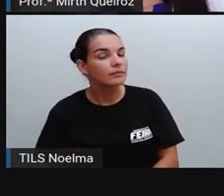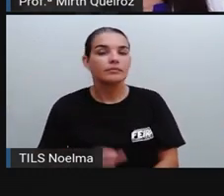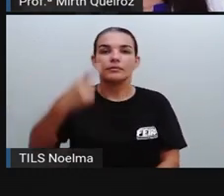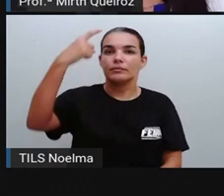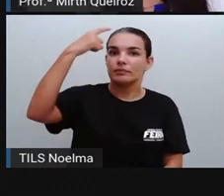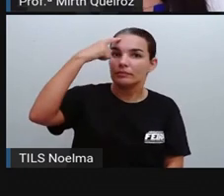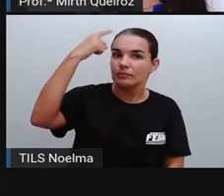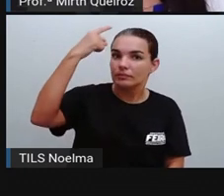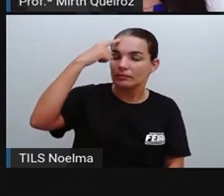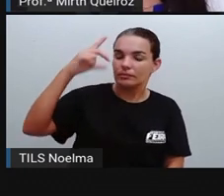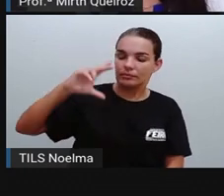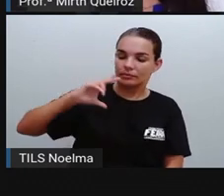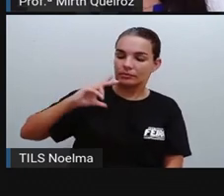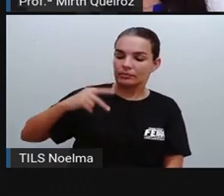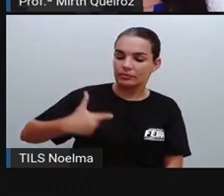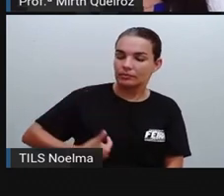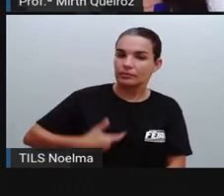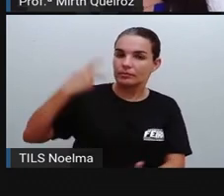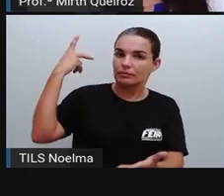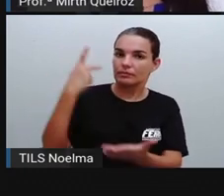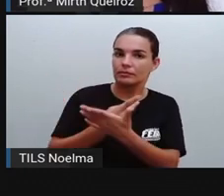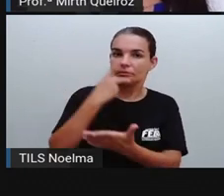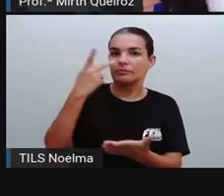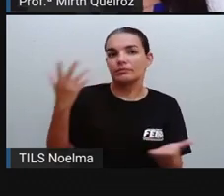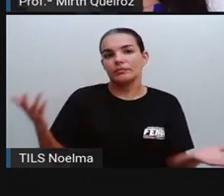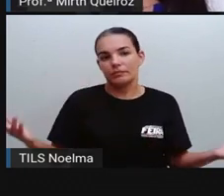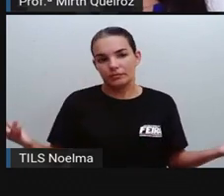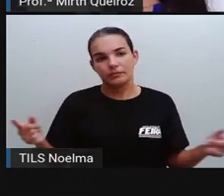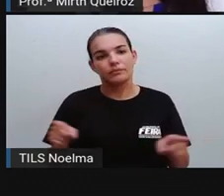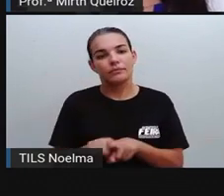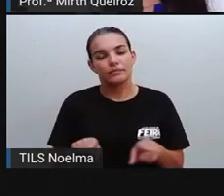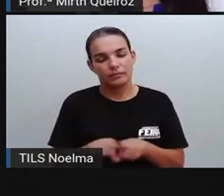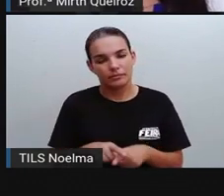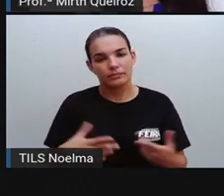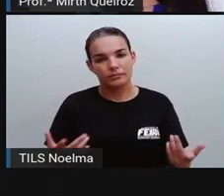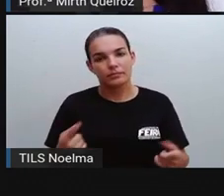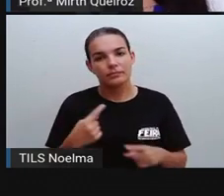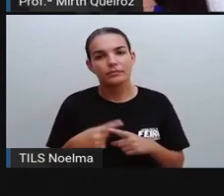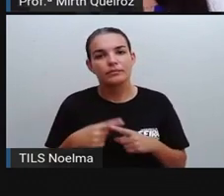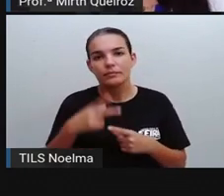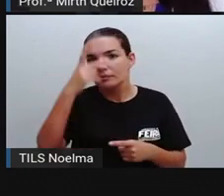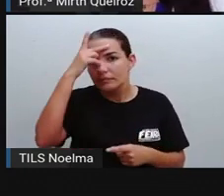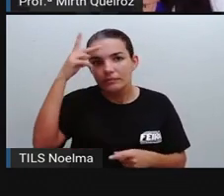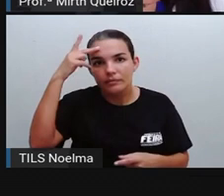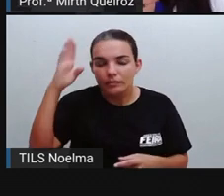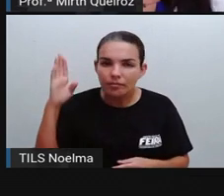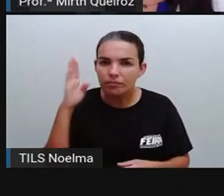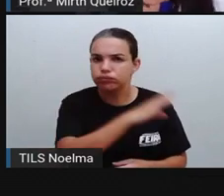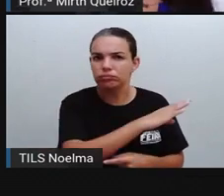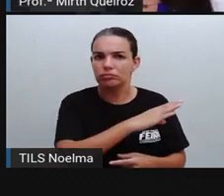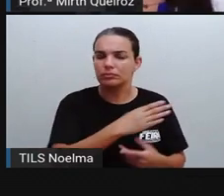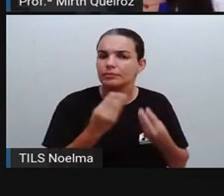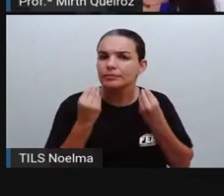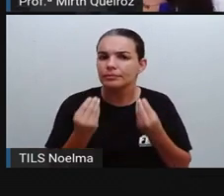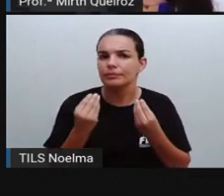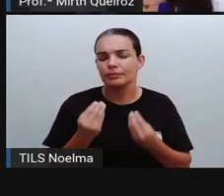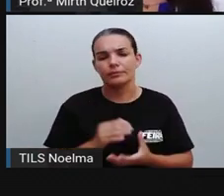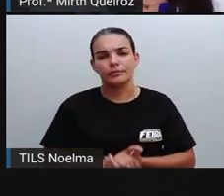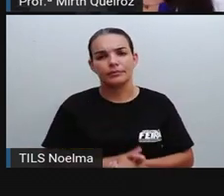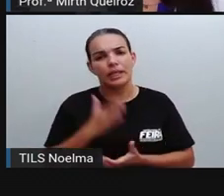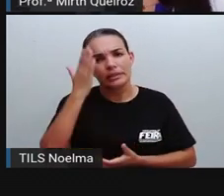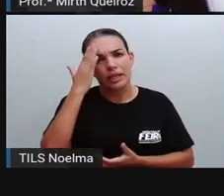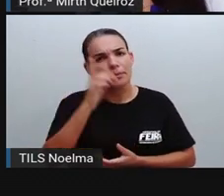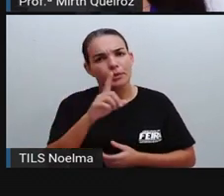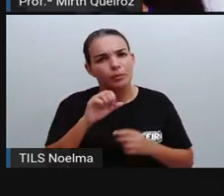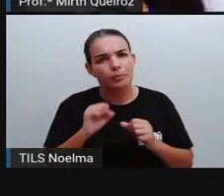humana. É outro caso muito forte, né? Porque as pessoas sabem que não podem fazer